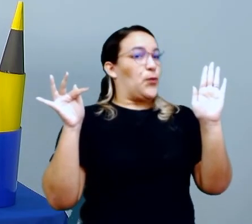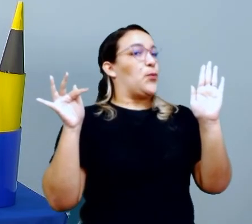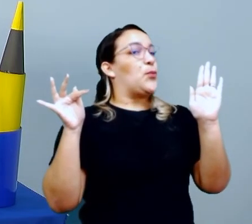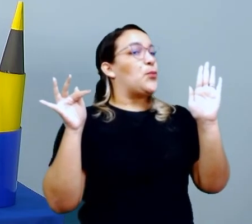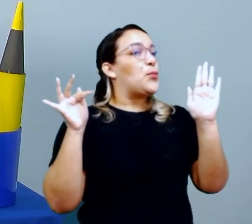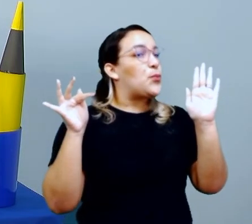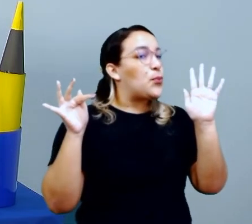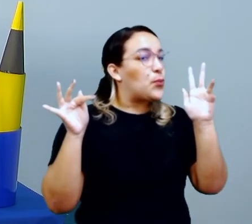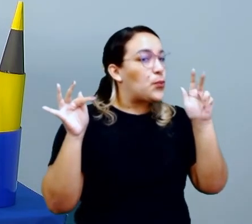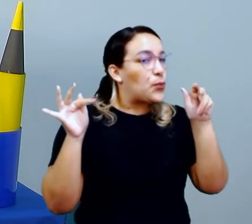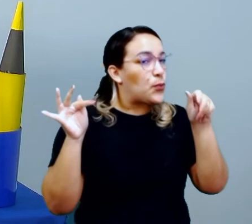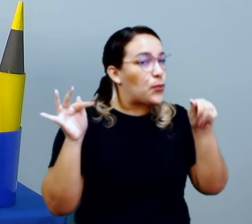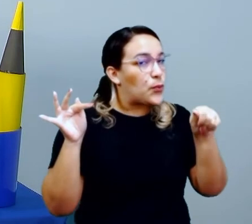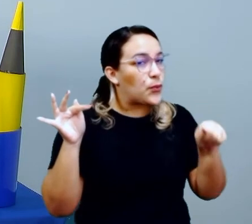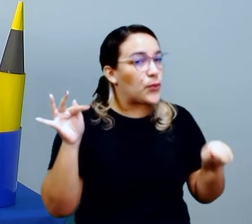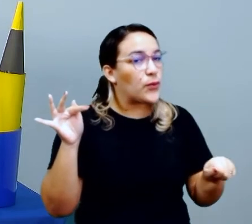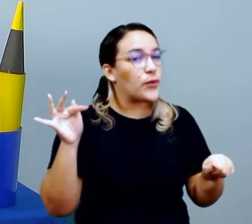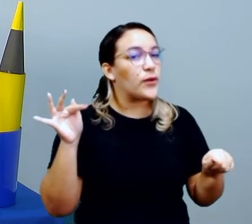apaga a vela.